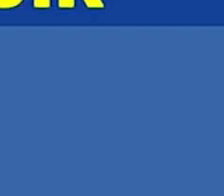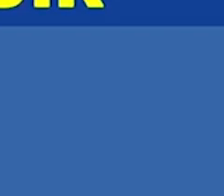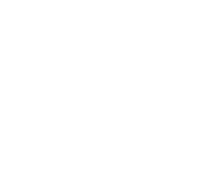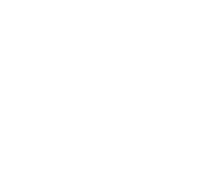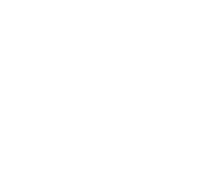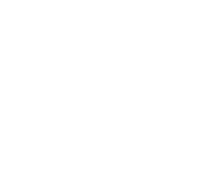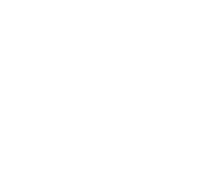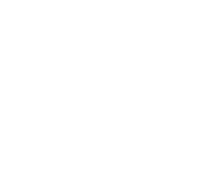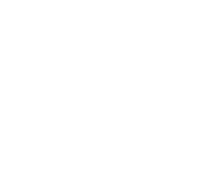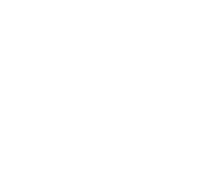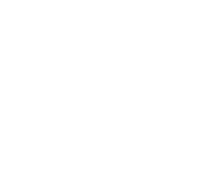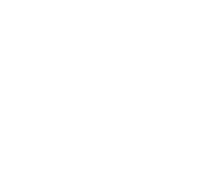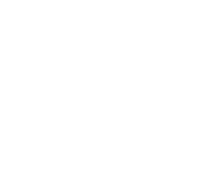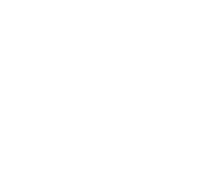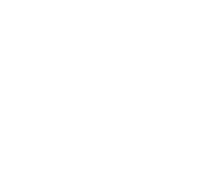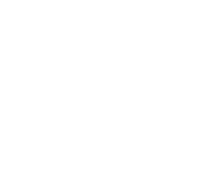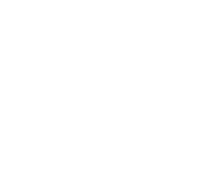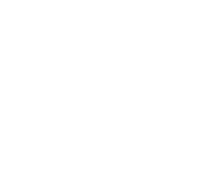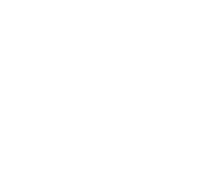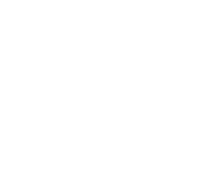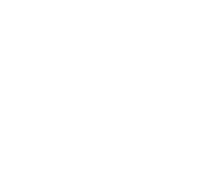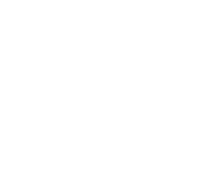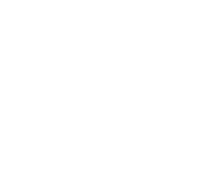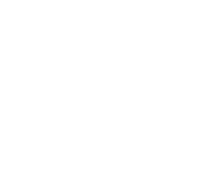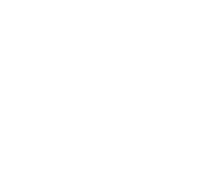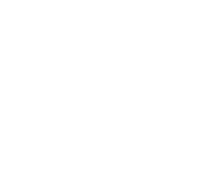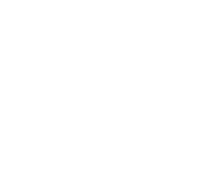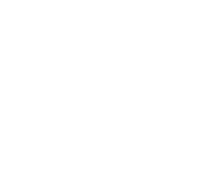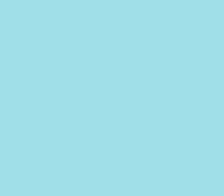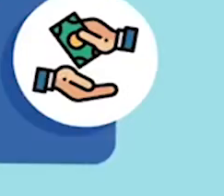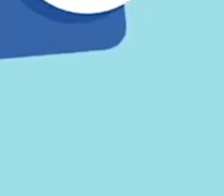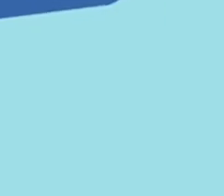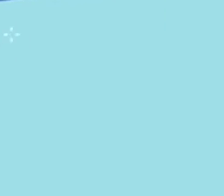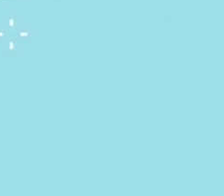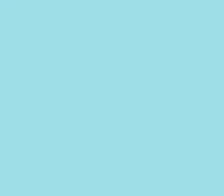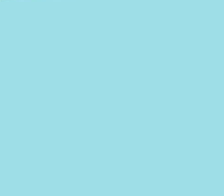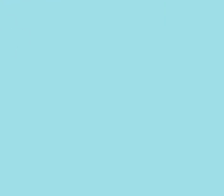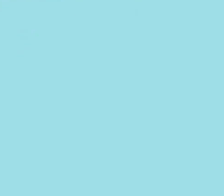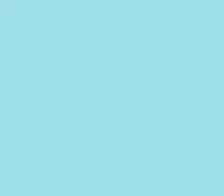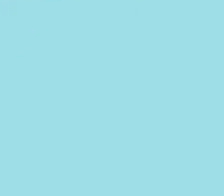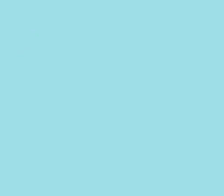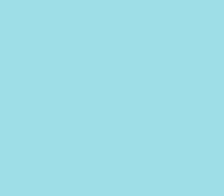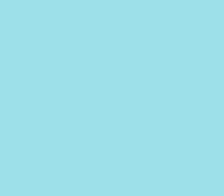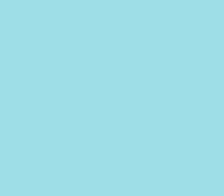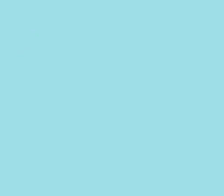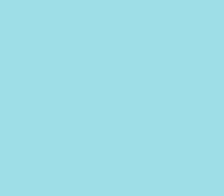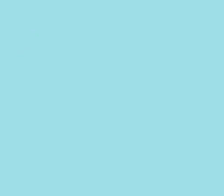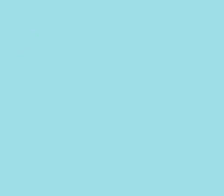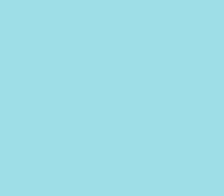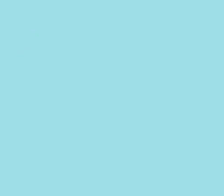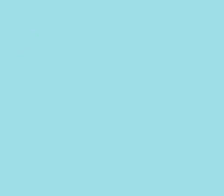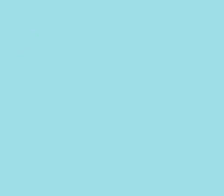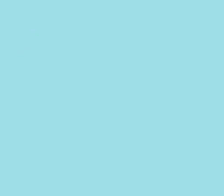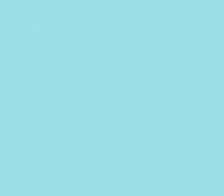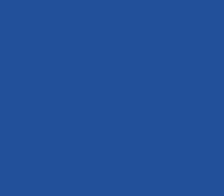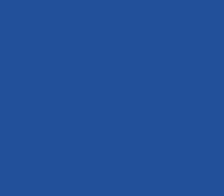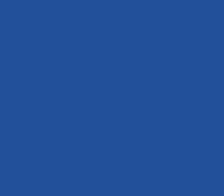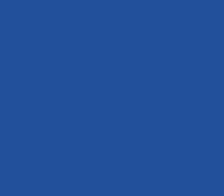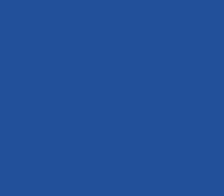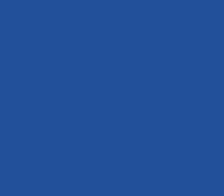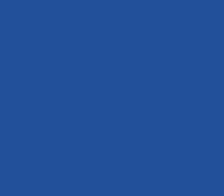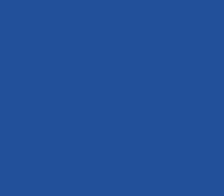reinventar, reconstruir. Passa o fundo mais forte. É você quem faz. Compra em passo fundo. Valorize quem é daqui.